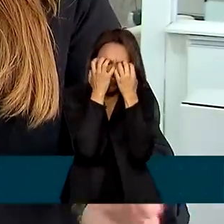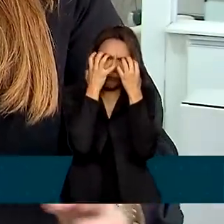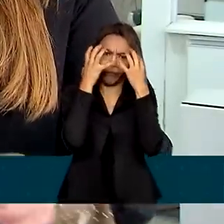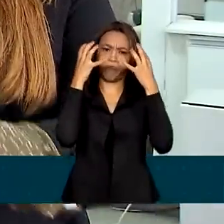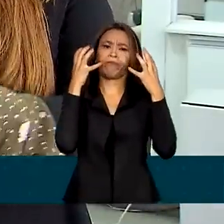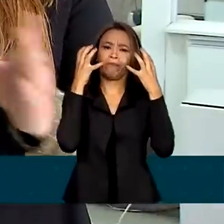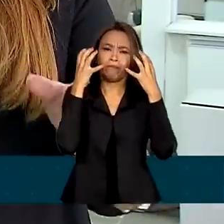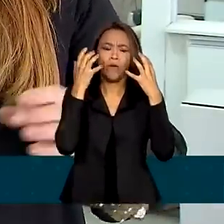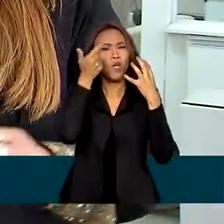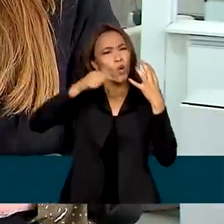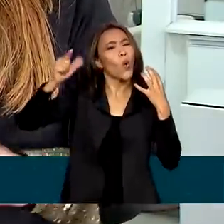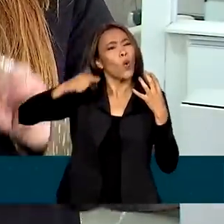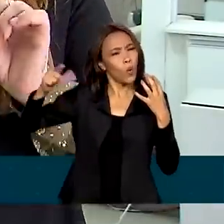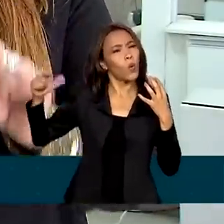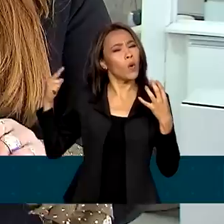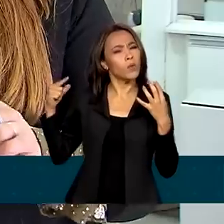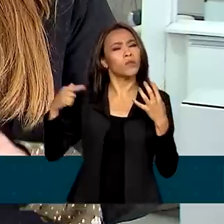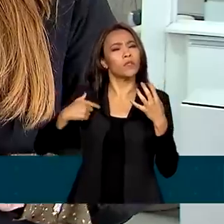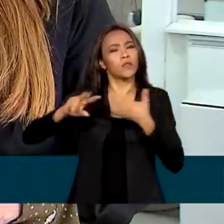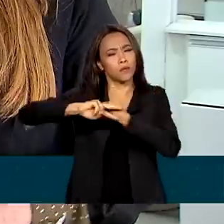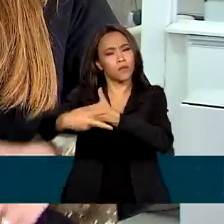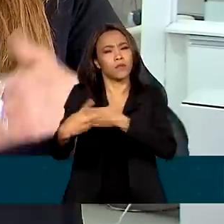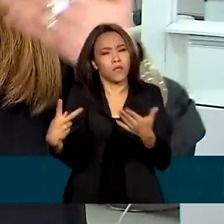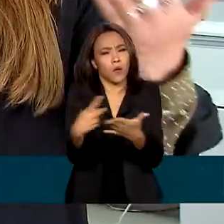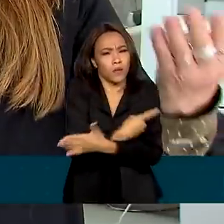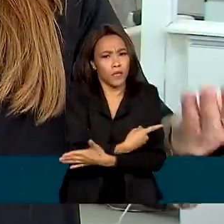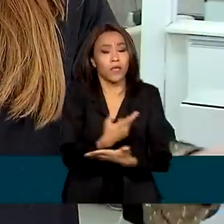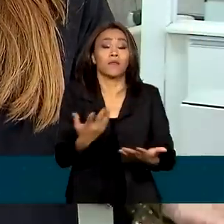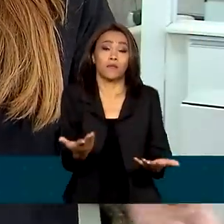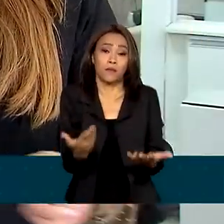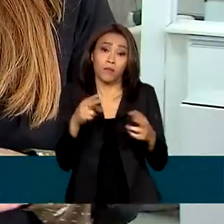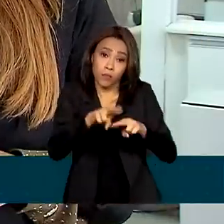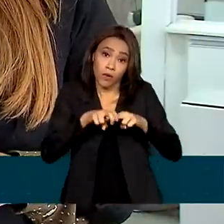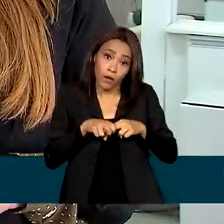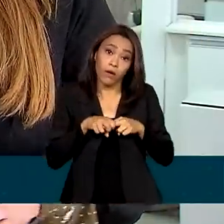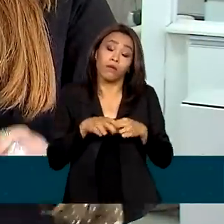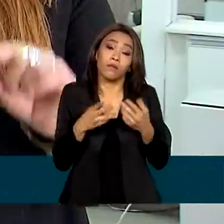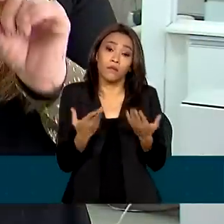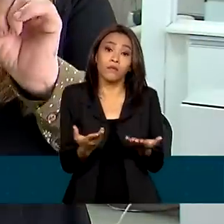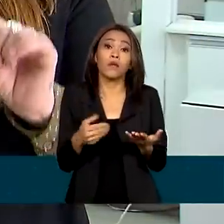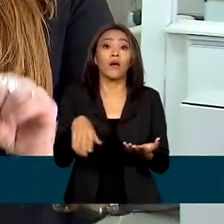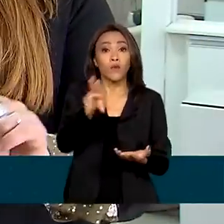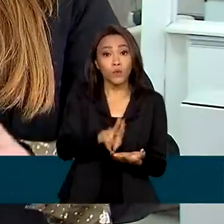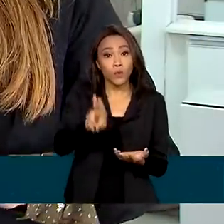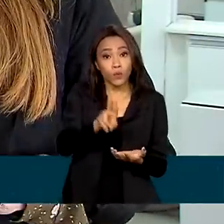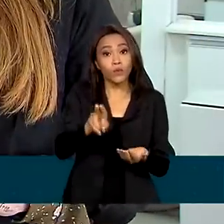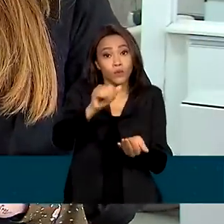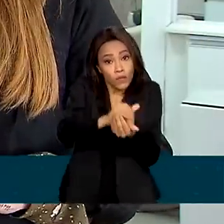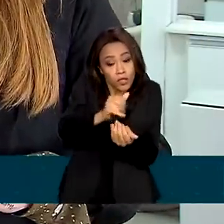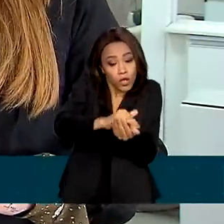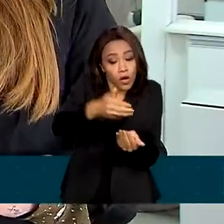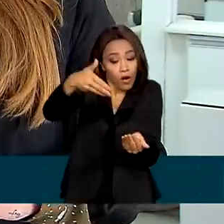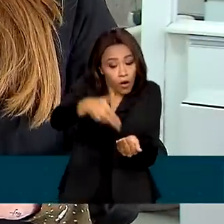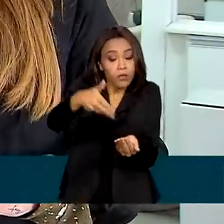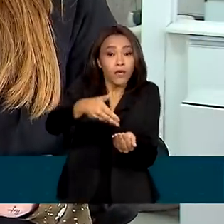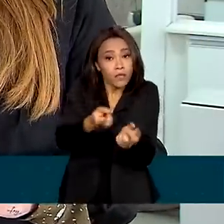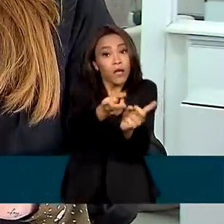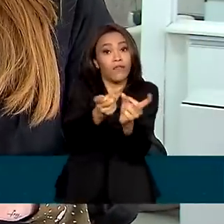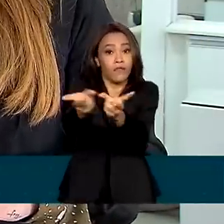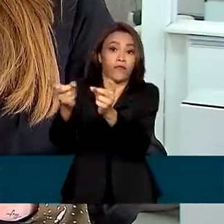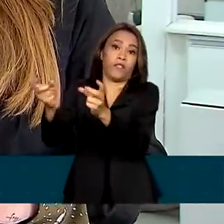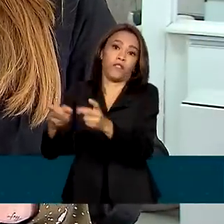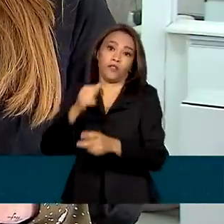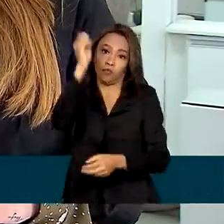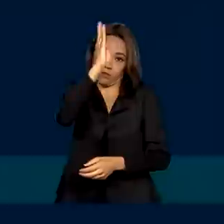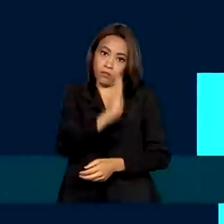ocular e outros efeitos indesejáveis supostamente ocasionados por esses cosméticos comercializados